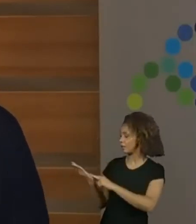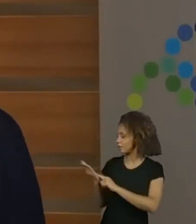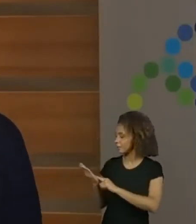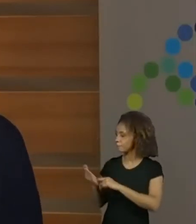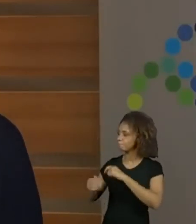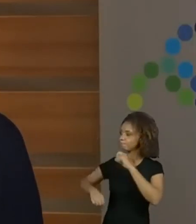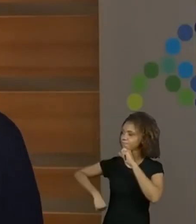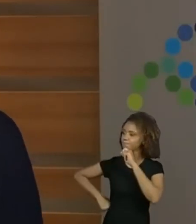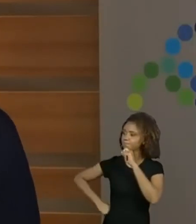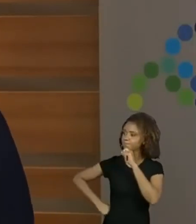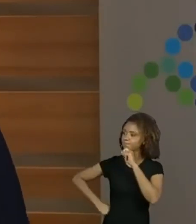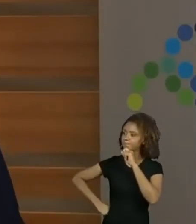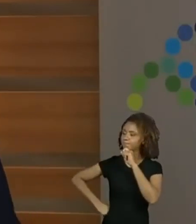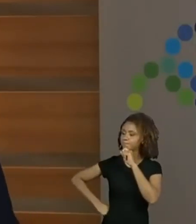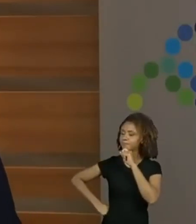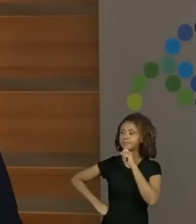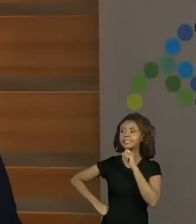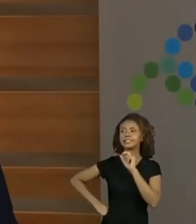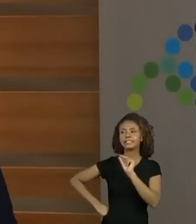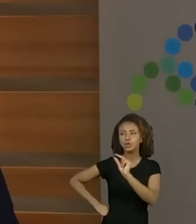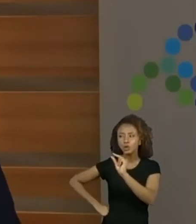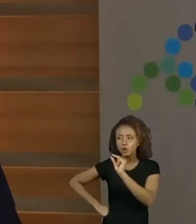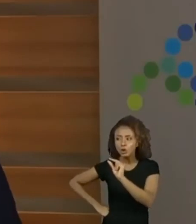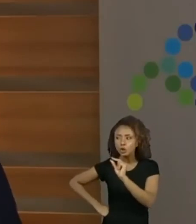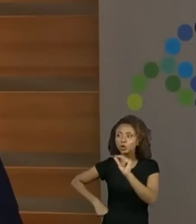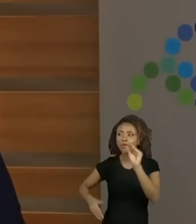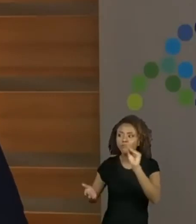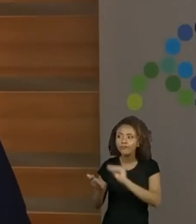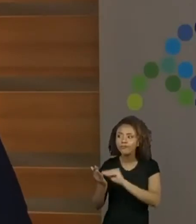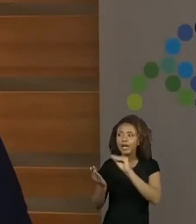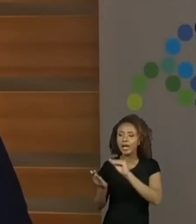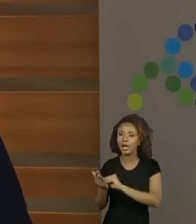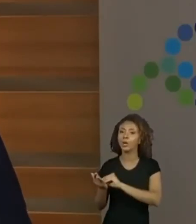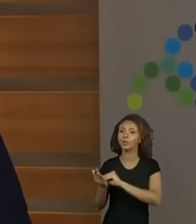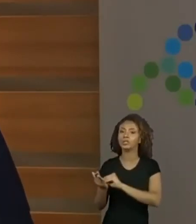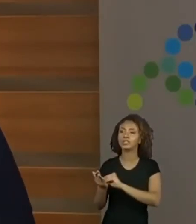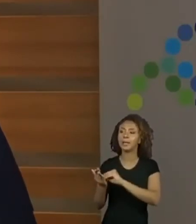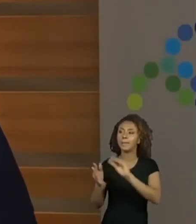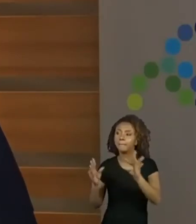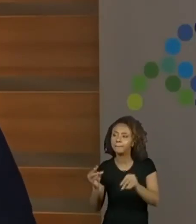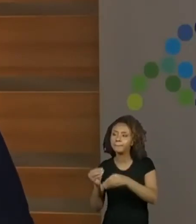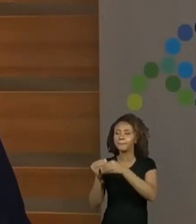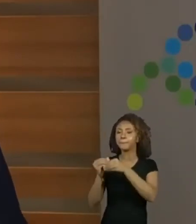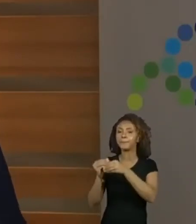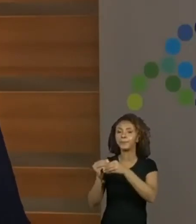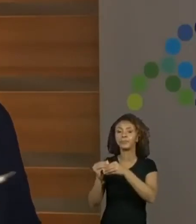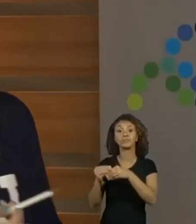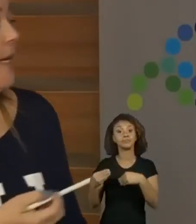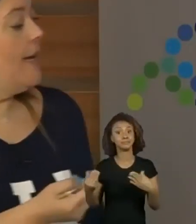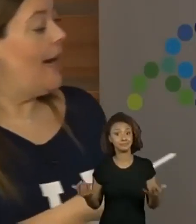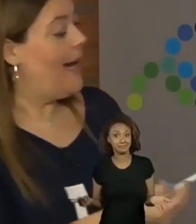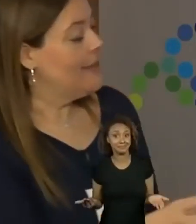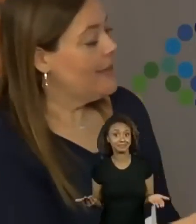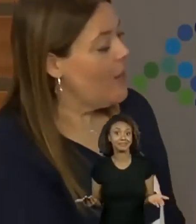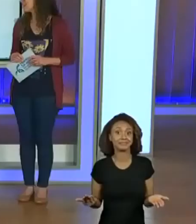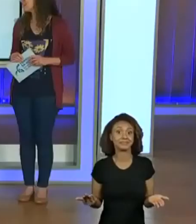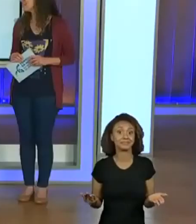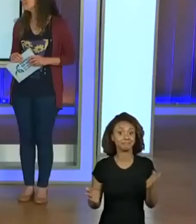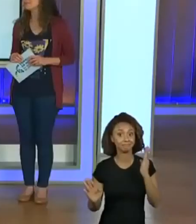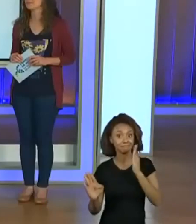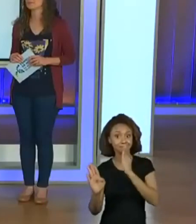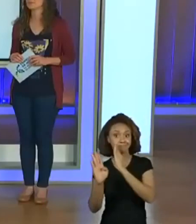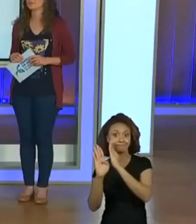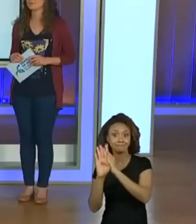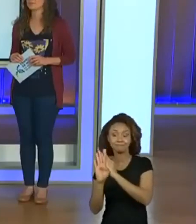e falamos, poxa vida, ainda tenho que completar. Eu preciso construir mais alguns detalhes. Por isso a gente vai até